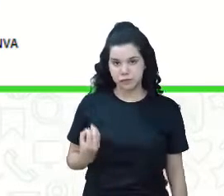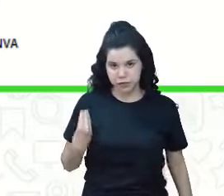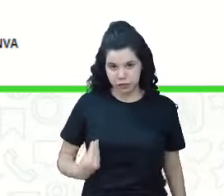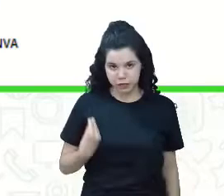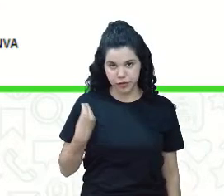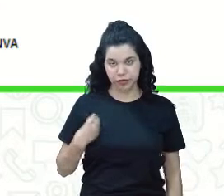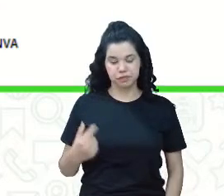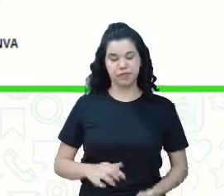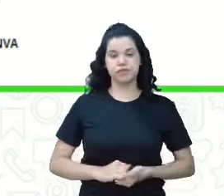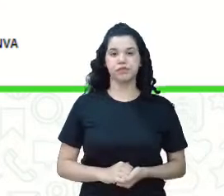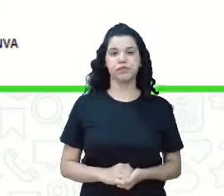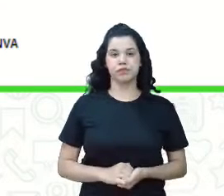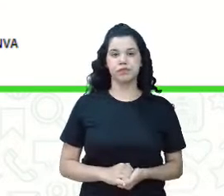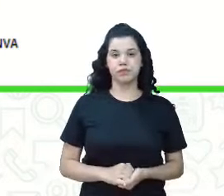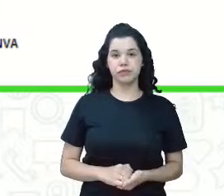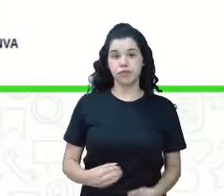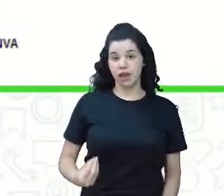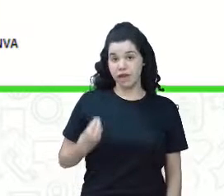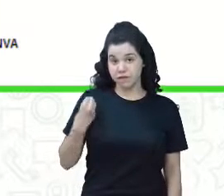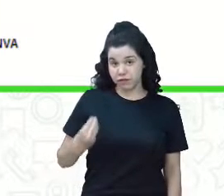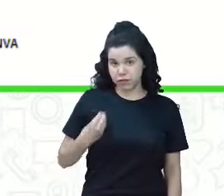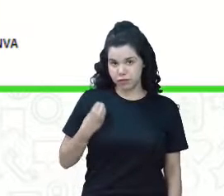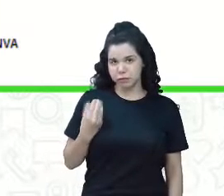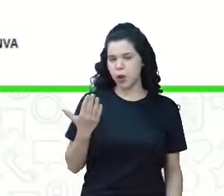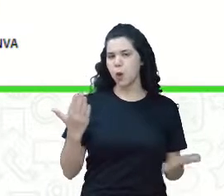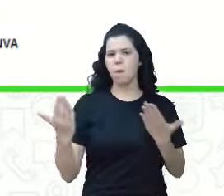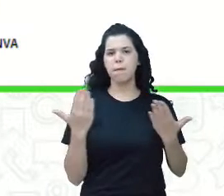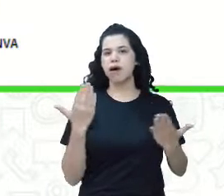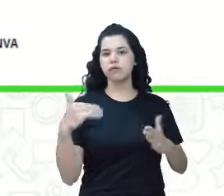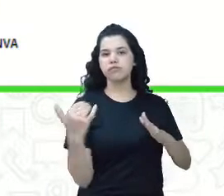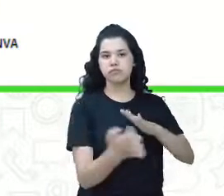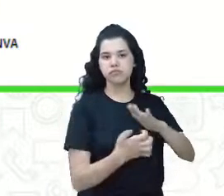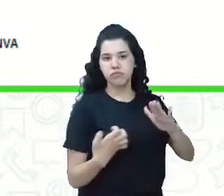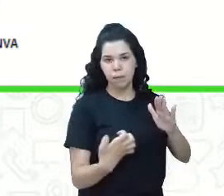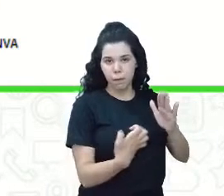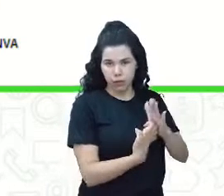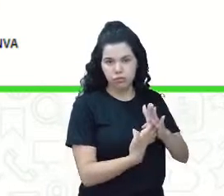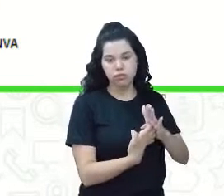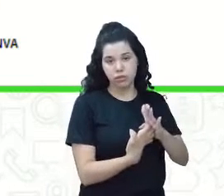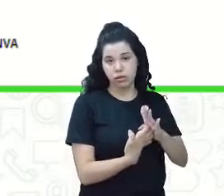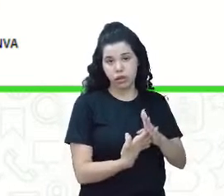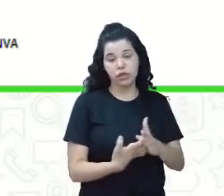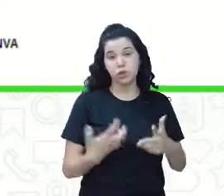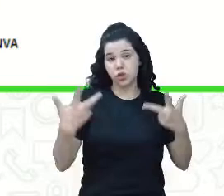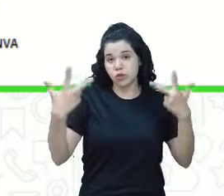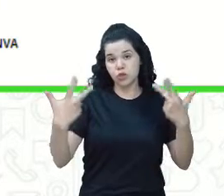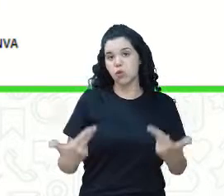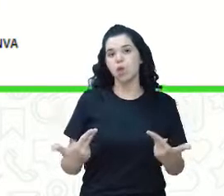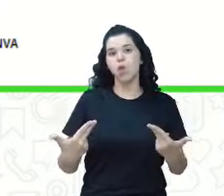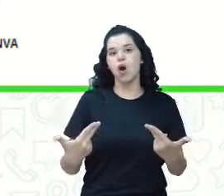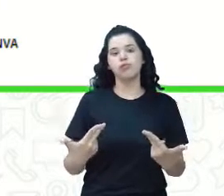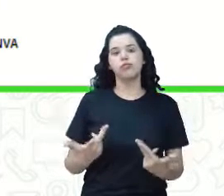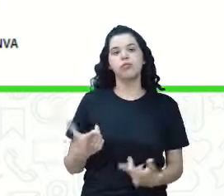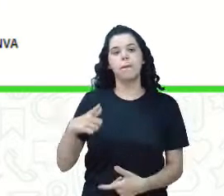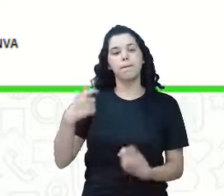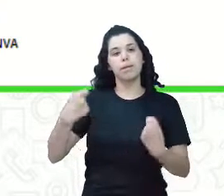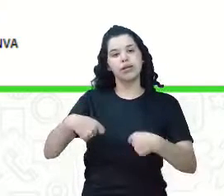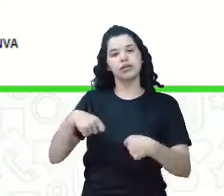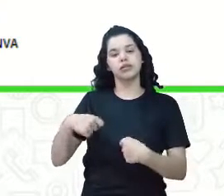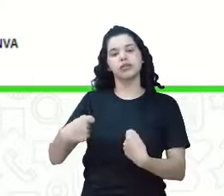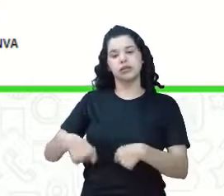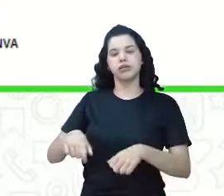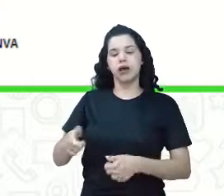Nossa vida é como uma grande empresa e assim como é a mesma, goza de uma boa